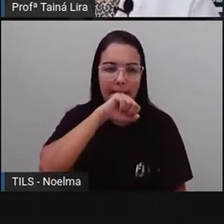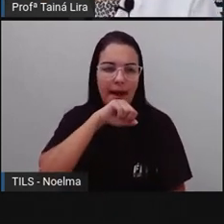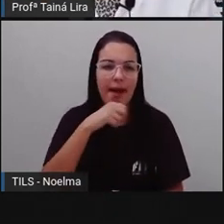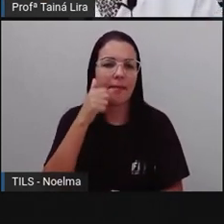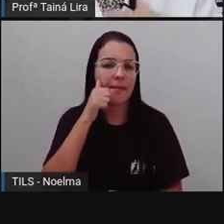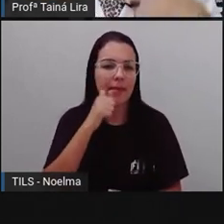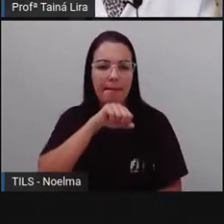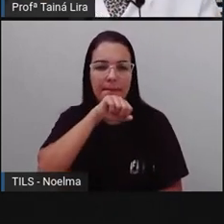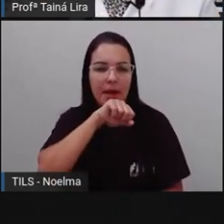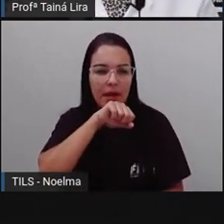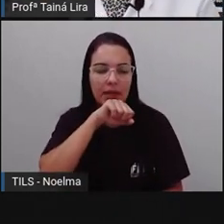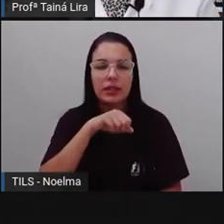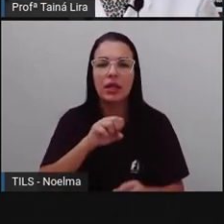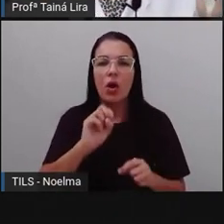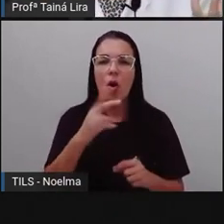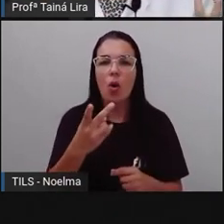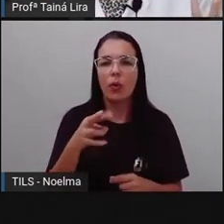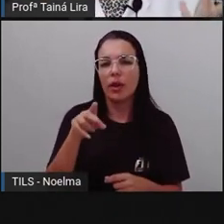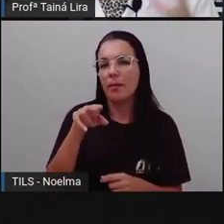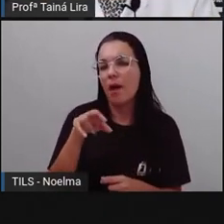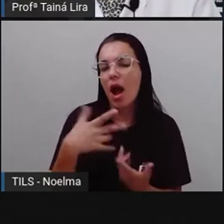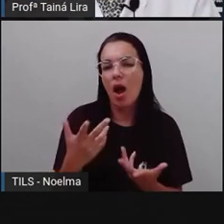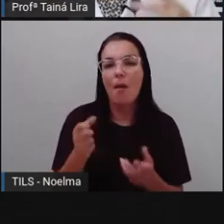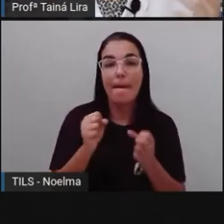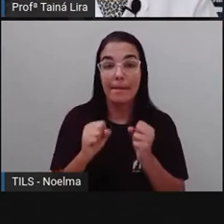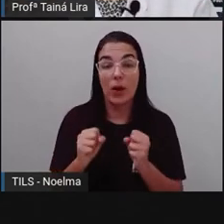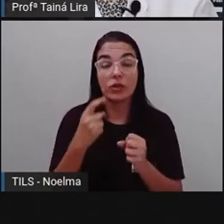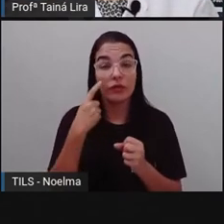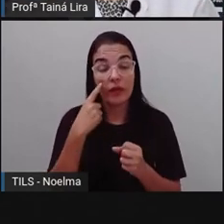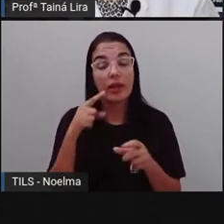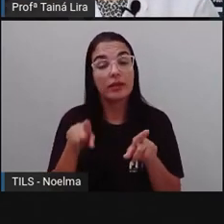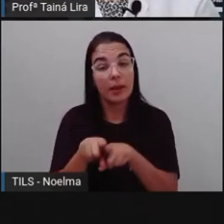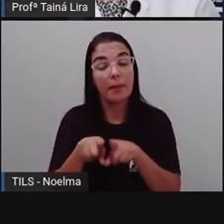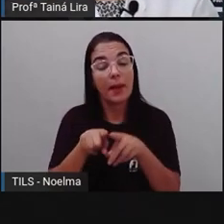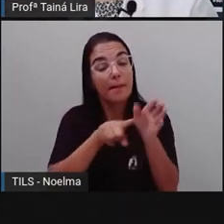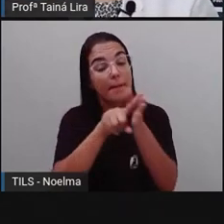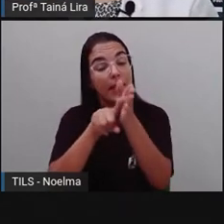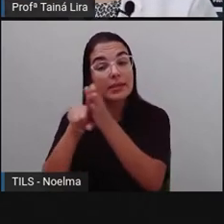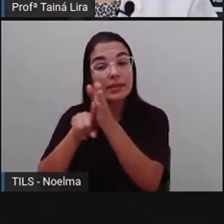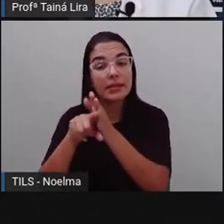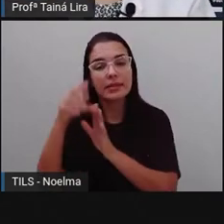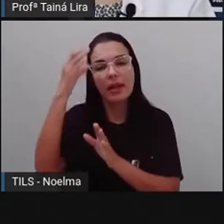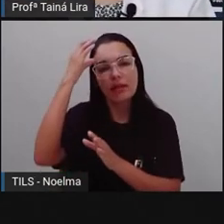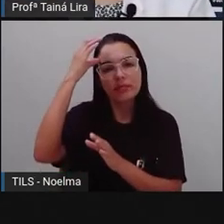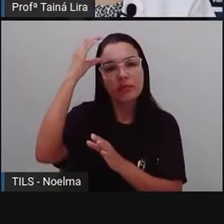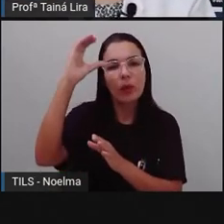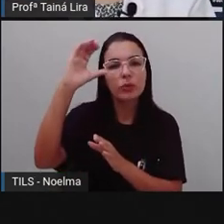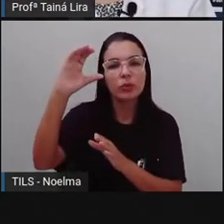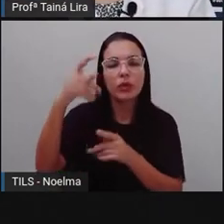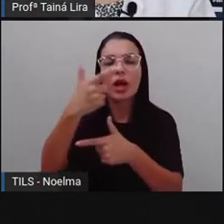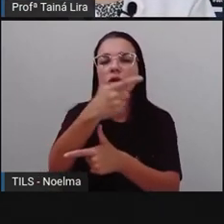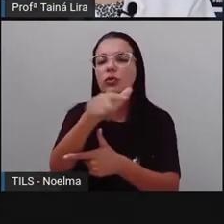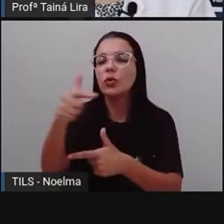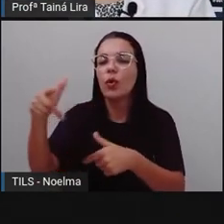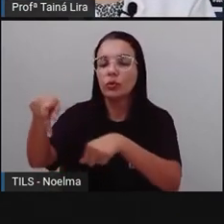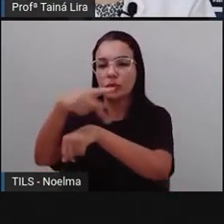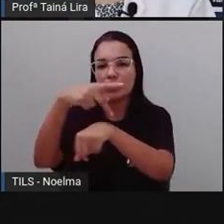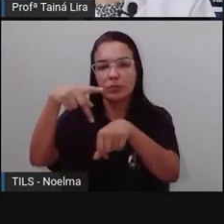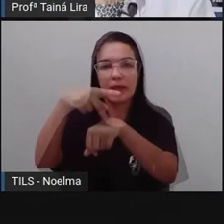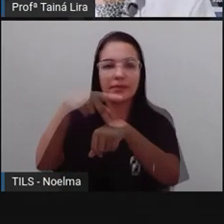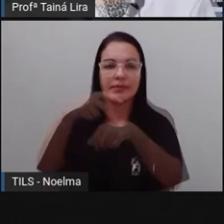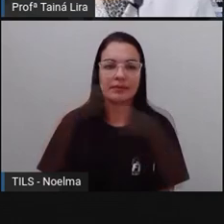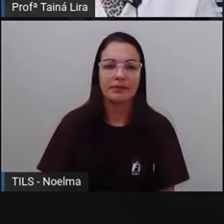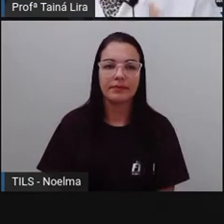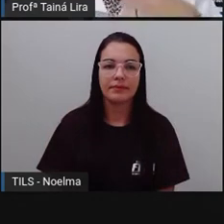velho, quais são essas marcas, não é verdade? Outras marcas que nós temos aqui, herança de outros povos,